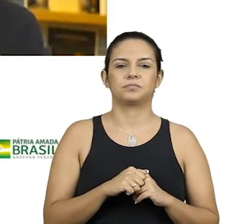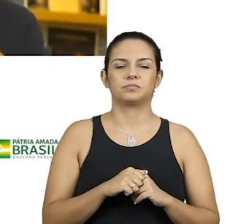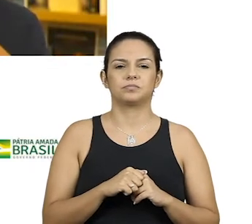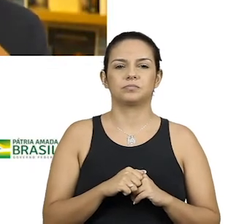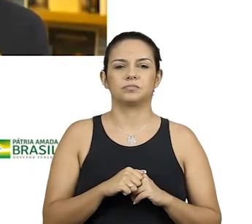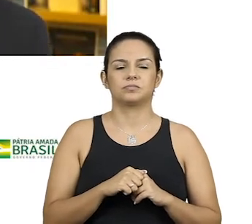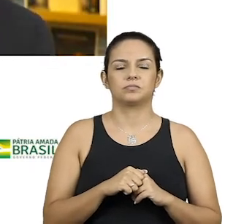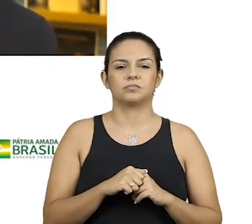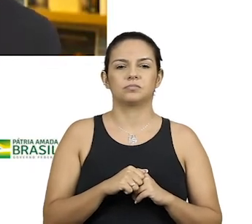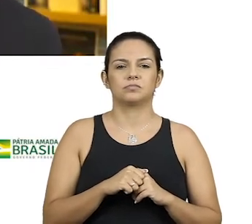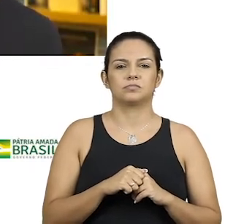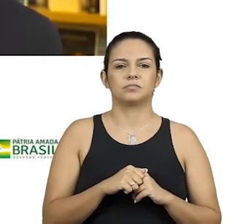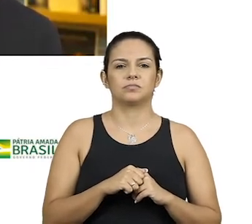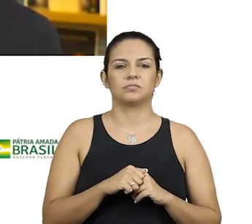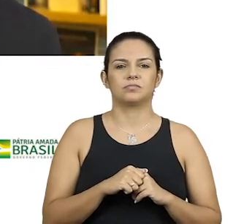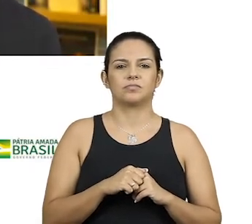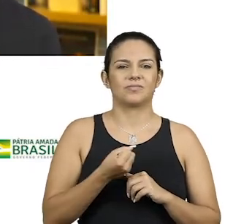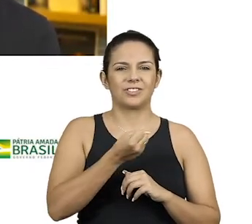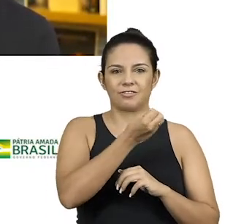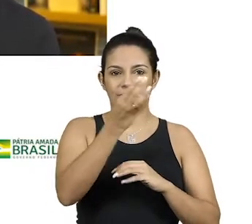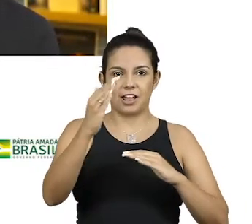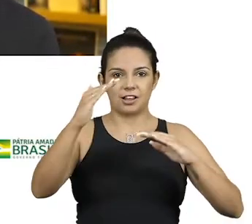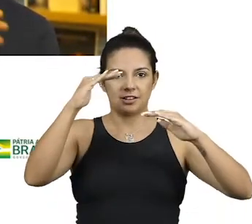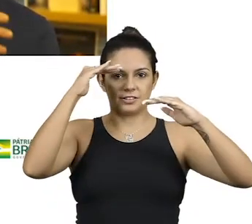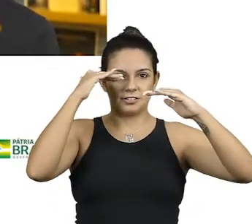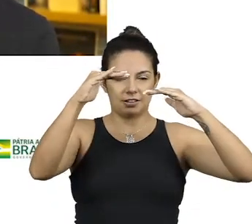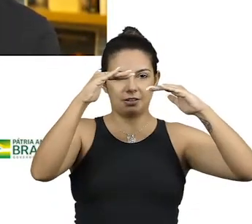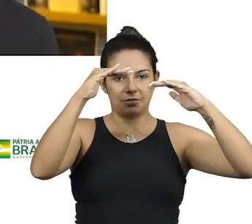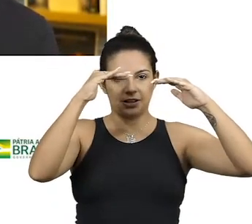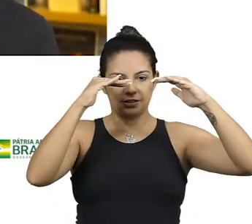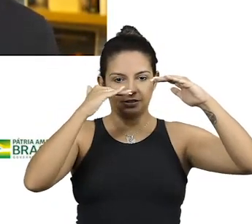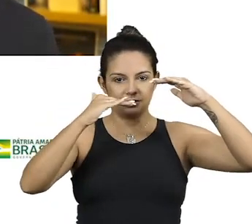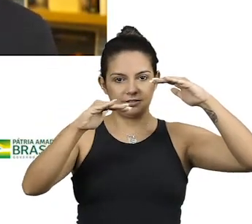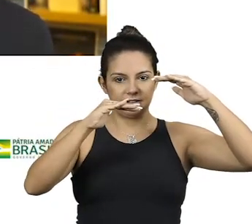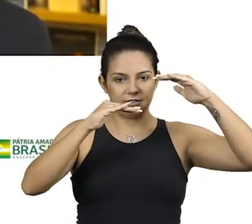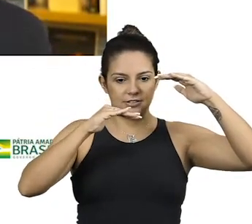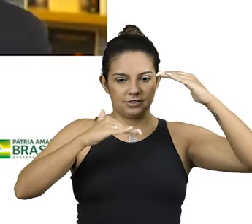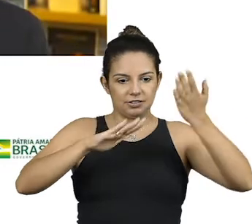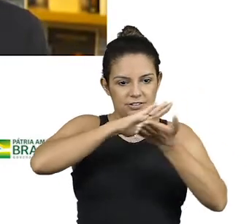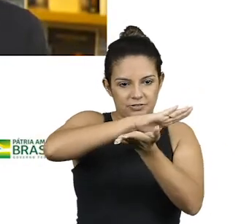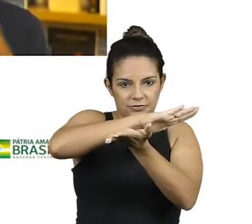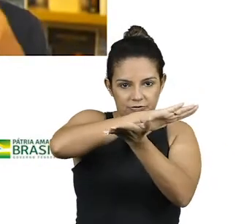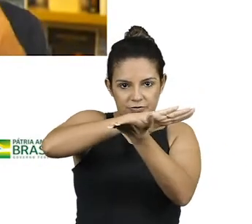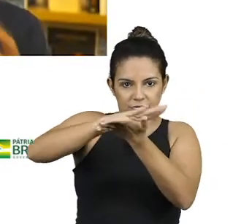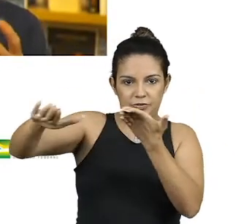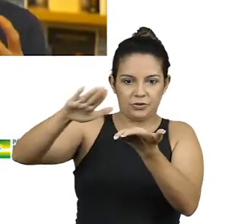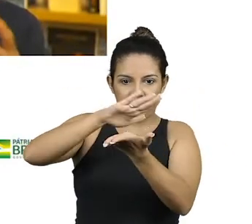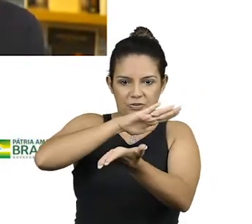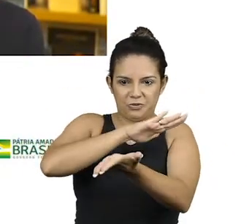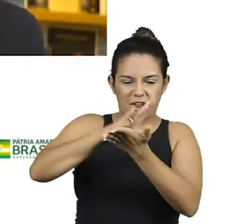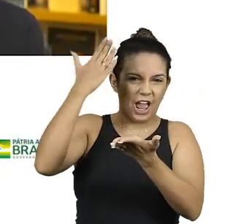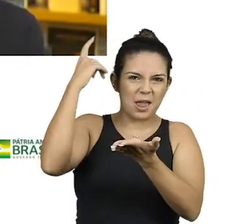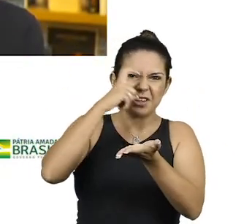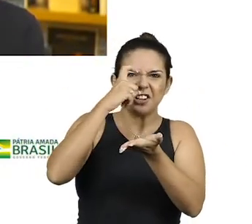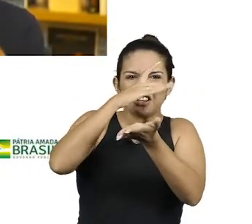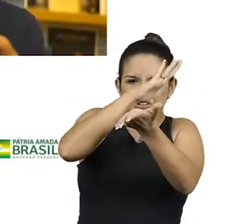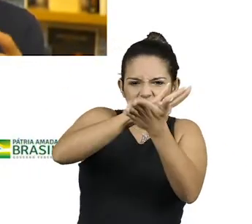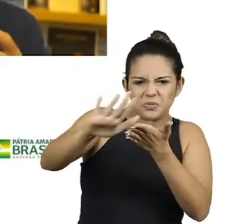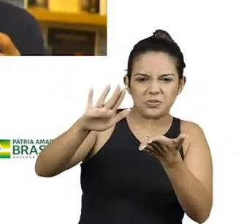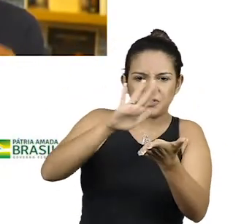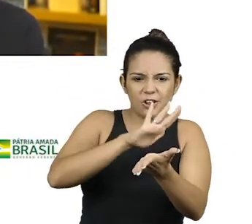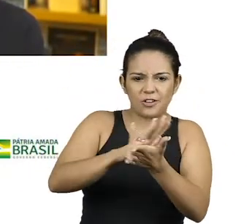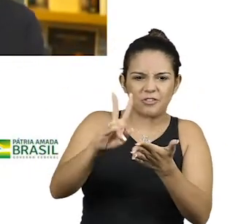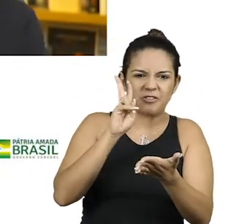várias camadas de verniz foram raspadas pela realidade. A gente está vendo a